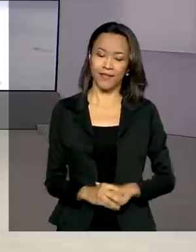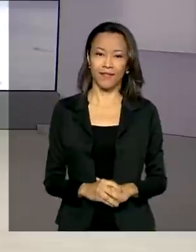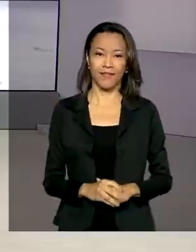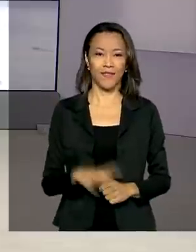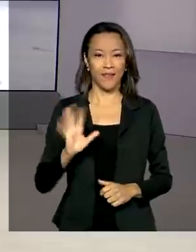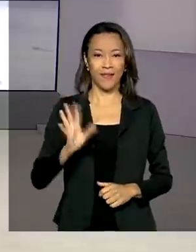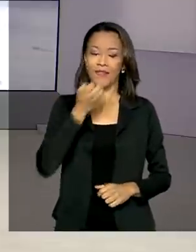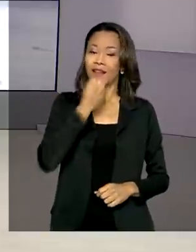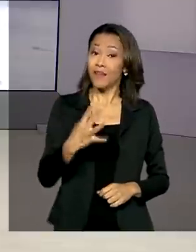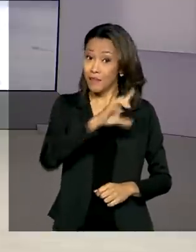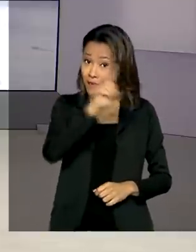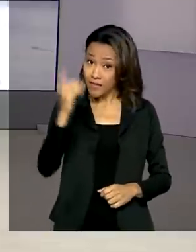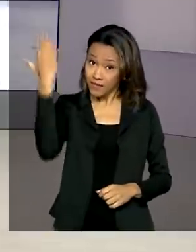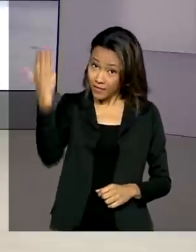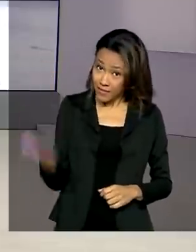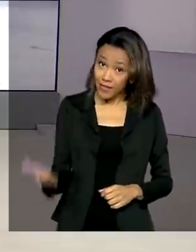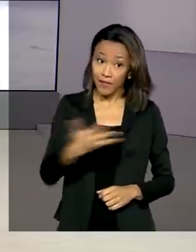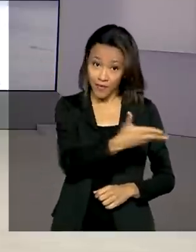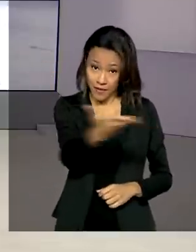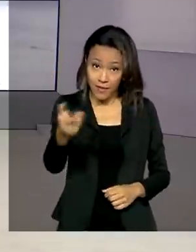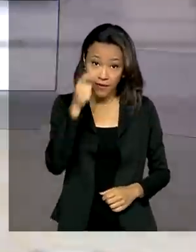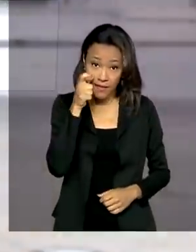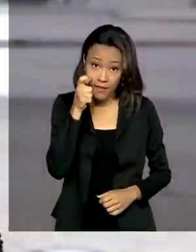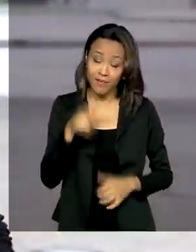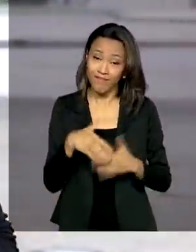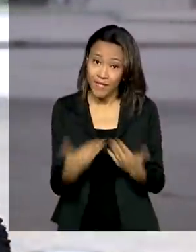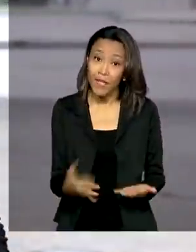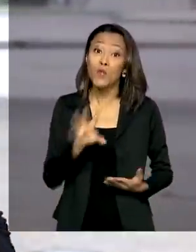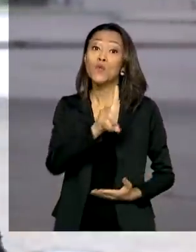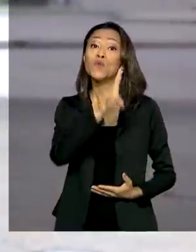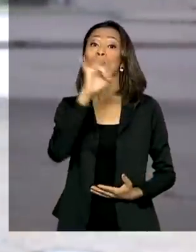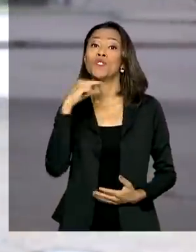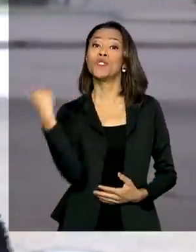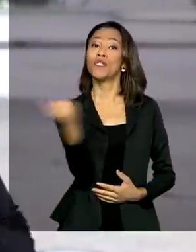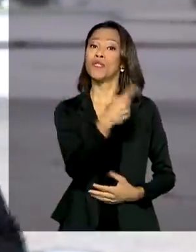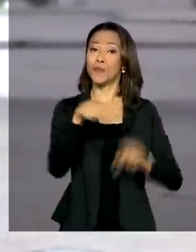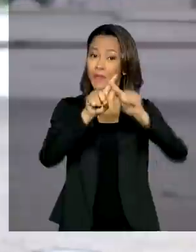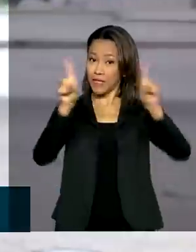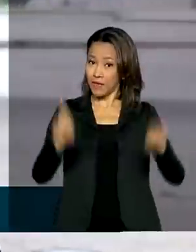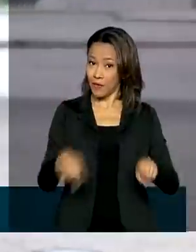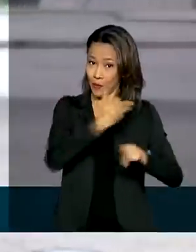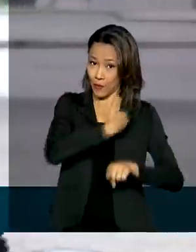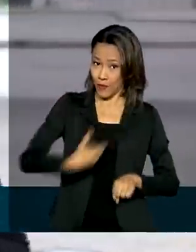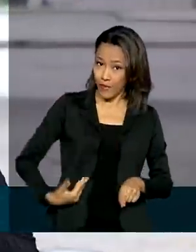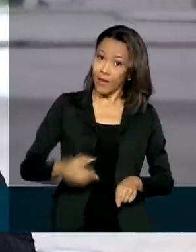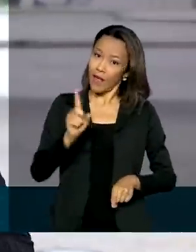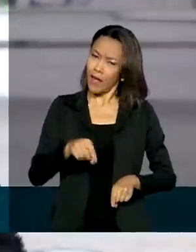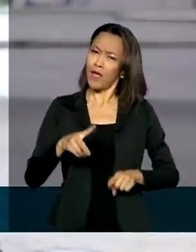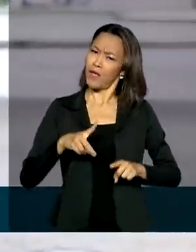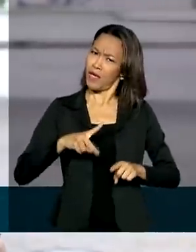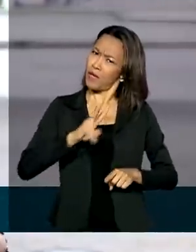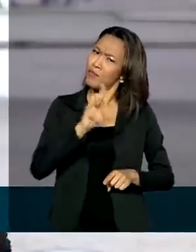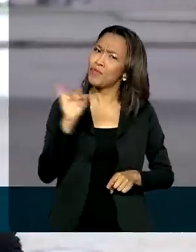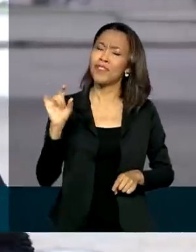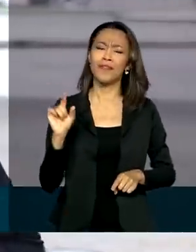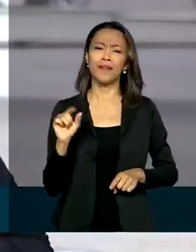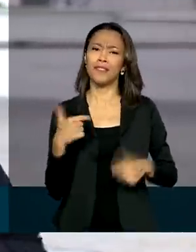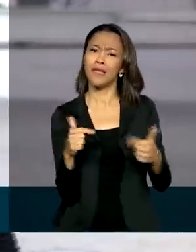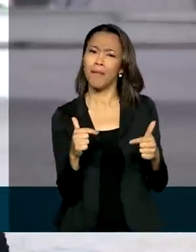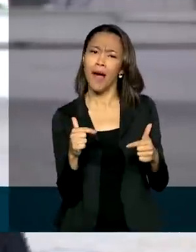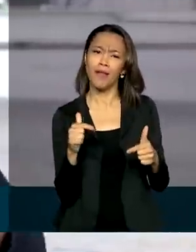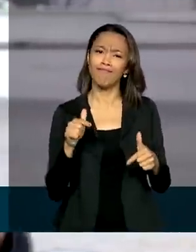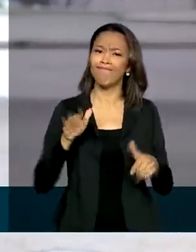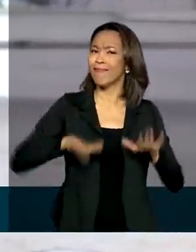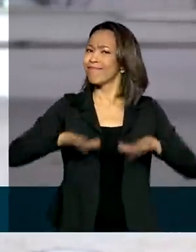Oi, Manuela, bom dia para você e também para quem está conosco. Pois é, o dia do servidor público normalmente é um dia de trabalho facultativo para